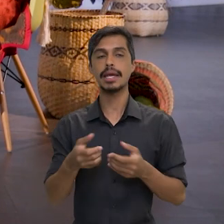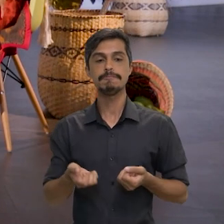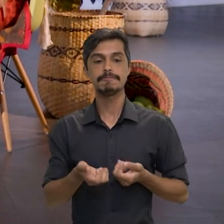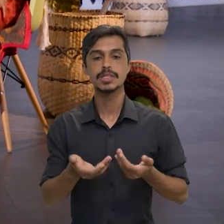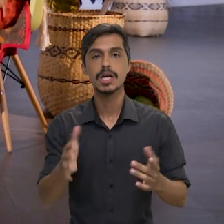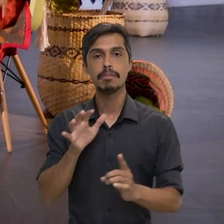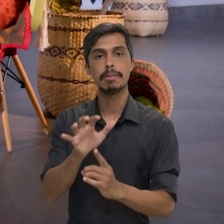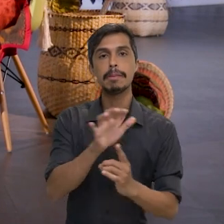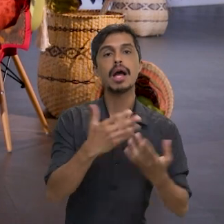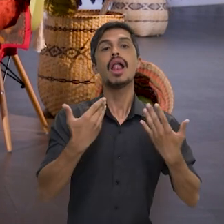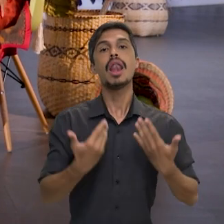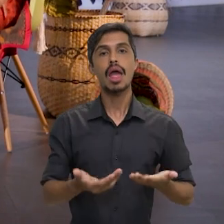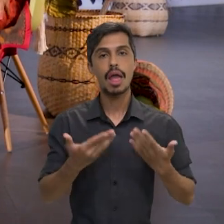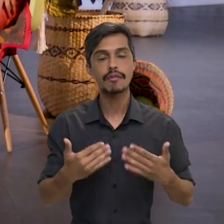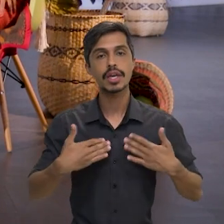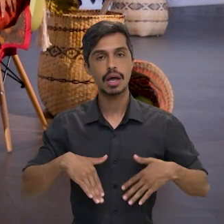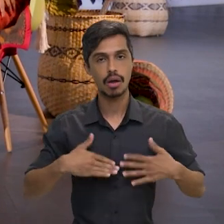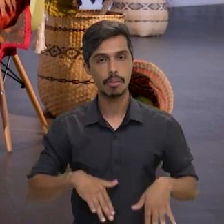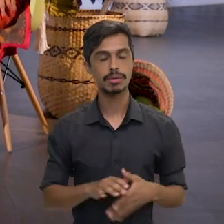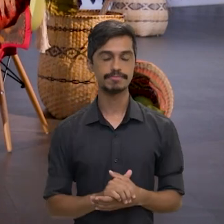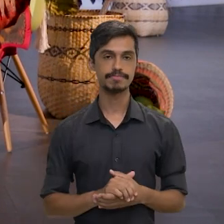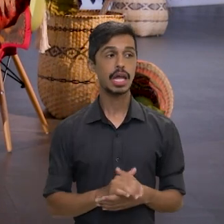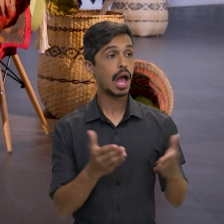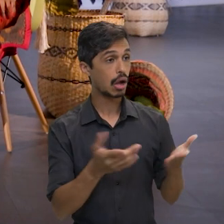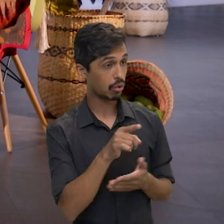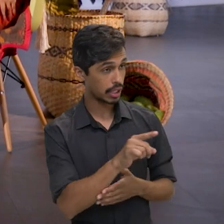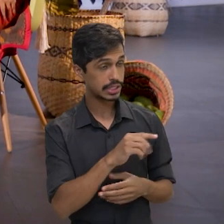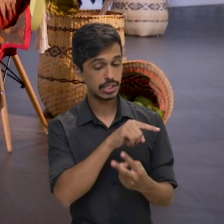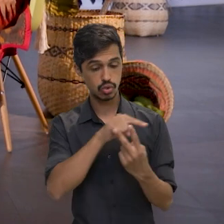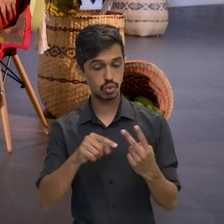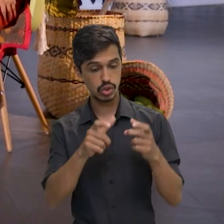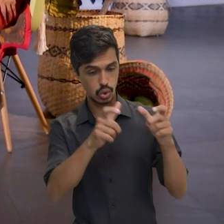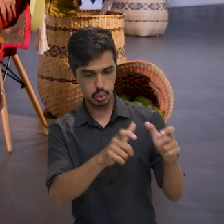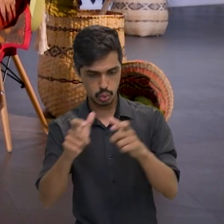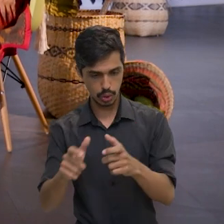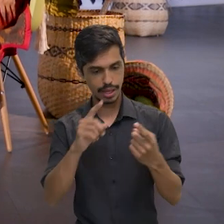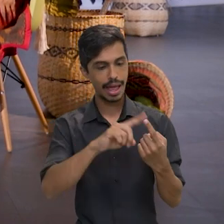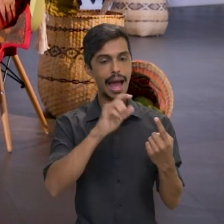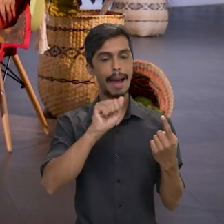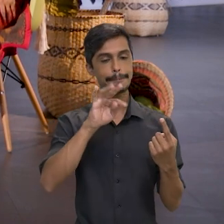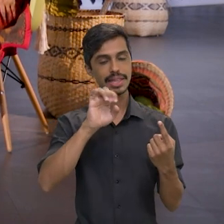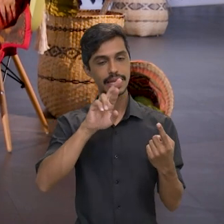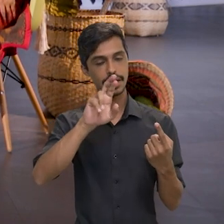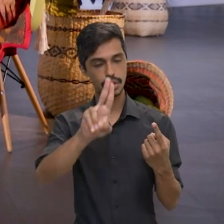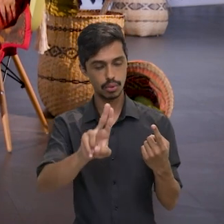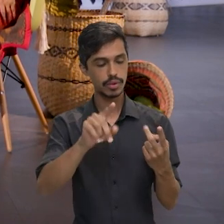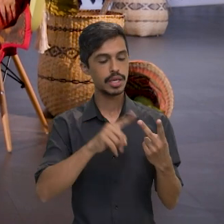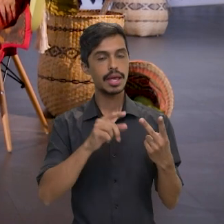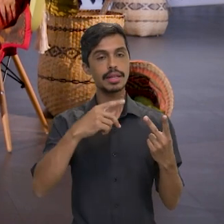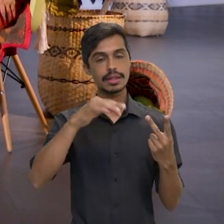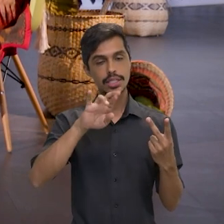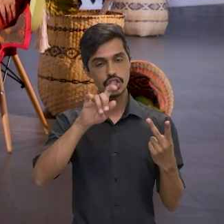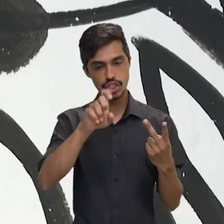transmitir isso no momento da ação. Agora, especificamente dessas duas regiões, Apitereu e Trincheira